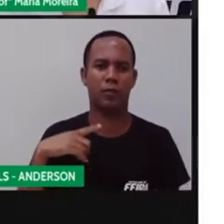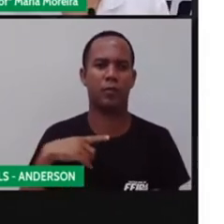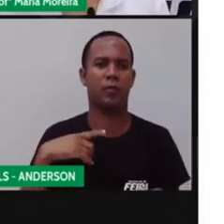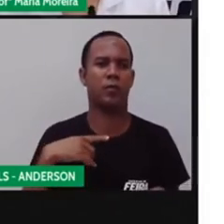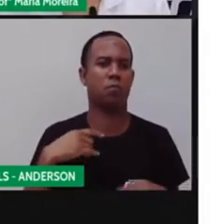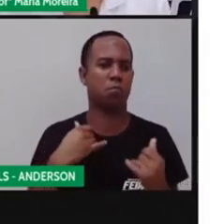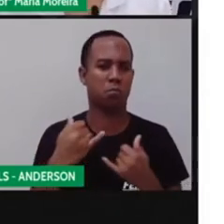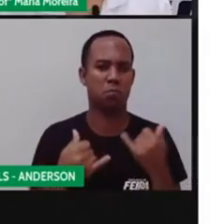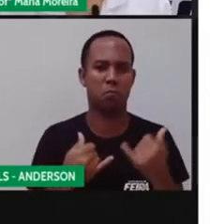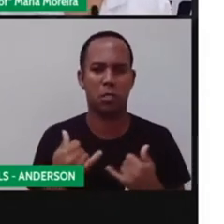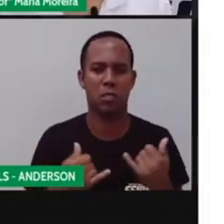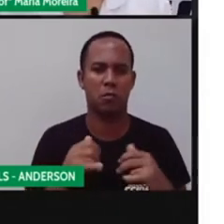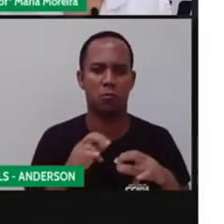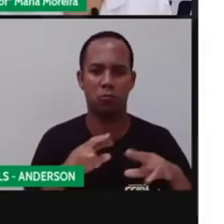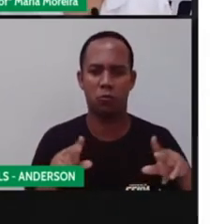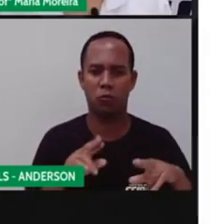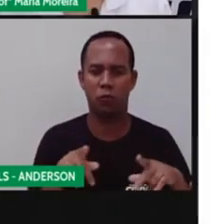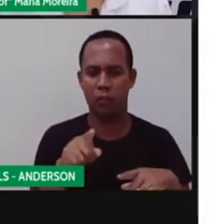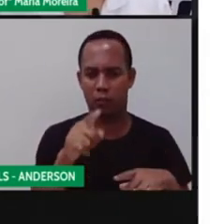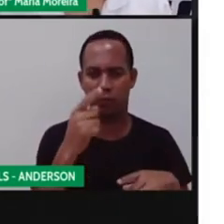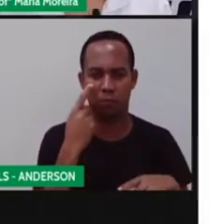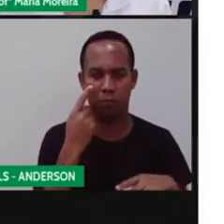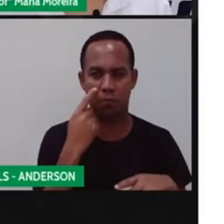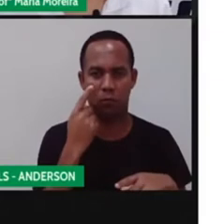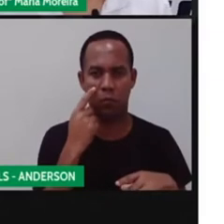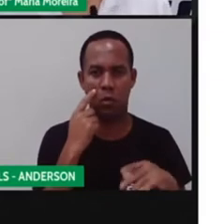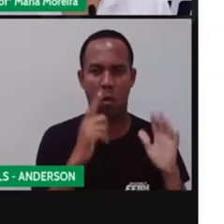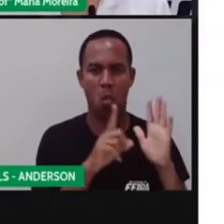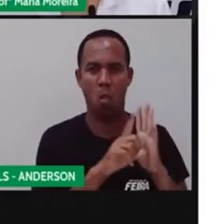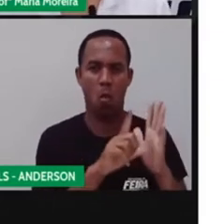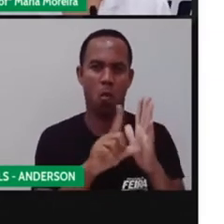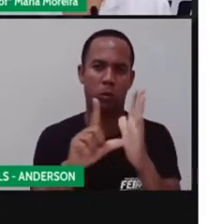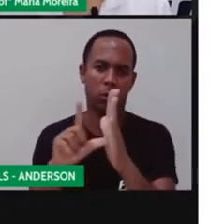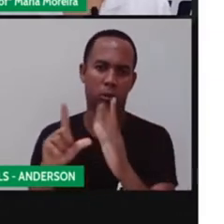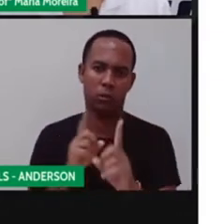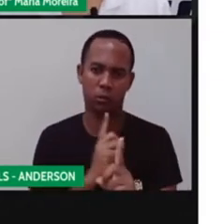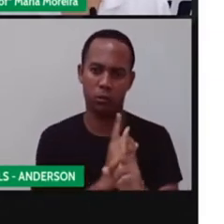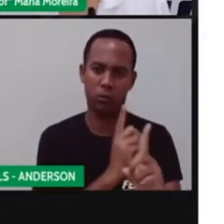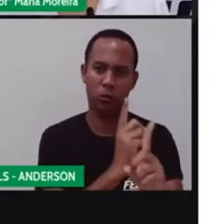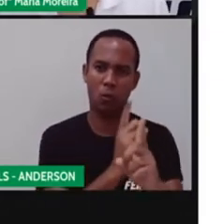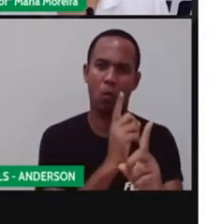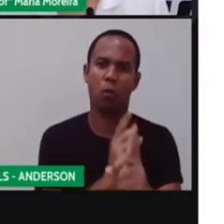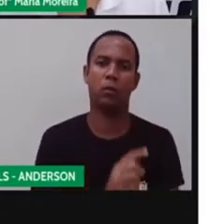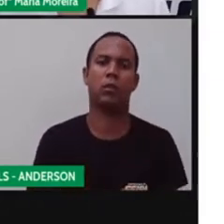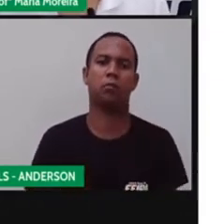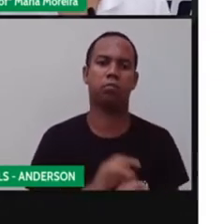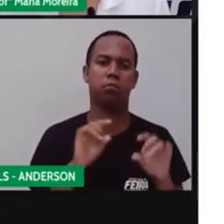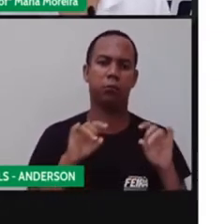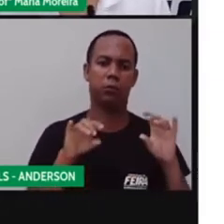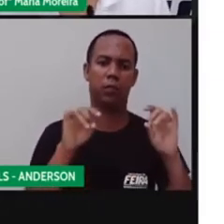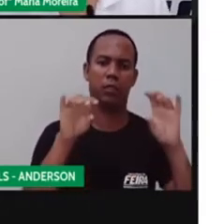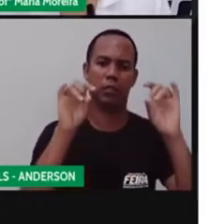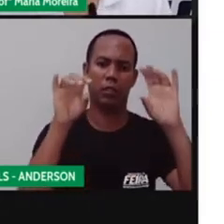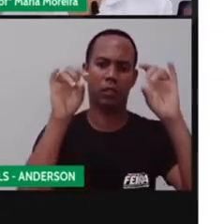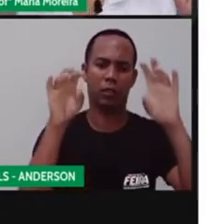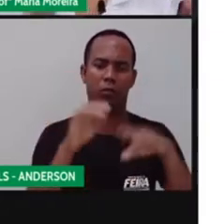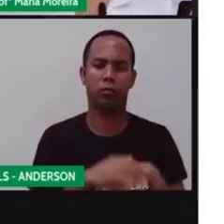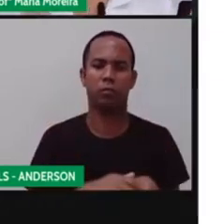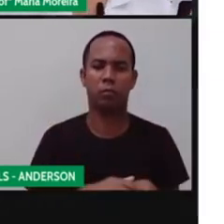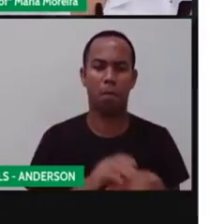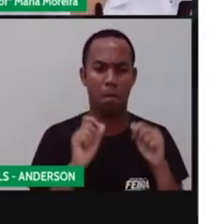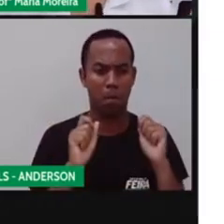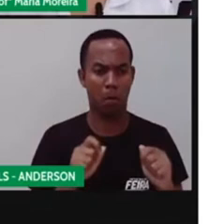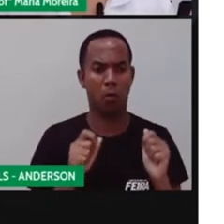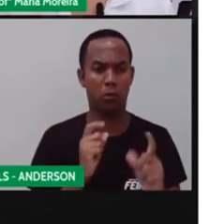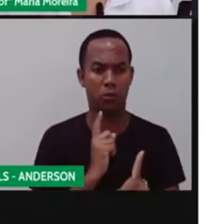feiras, né? Dividindo o espaço nas prateleiras das lojas com carrinhos de última geração. Então, a gente pode